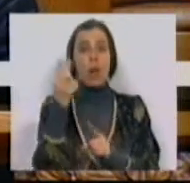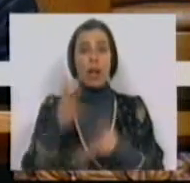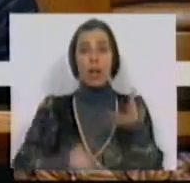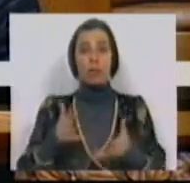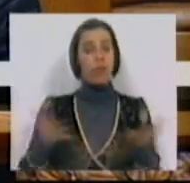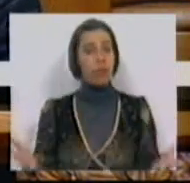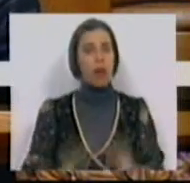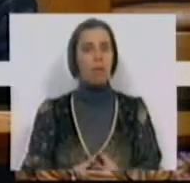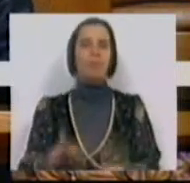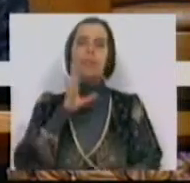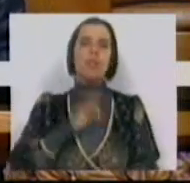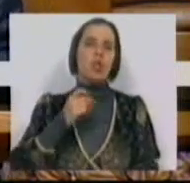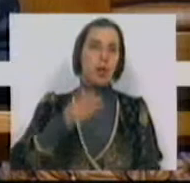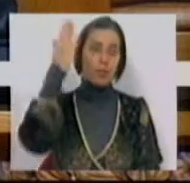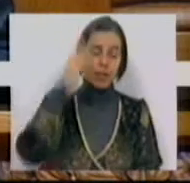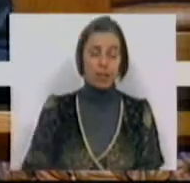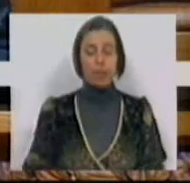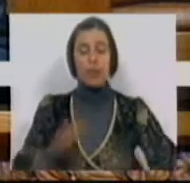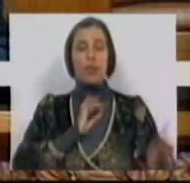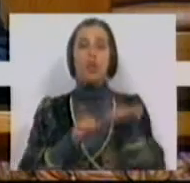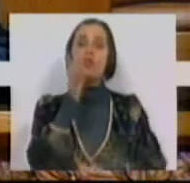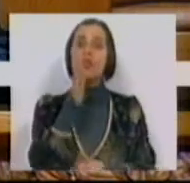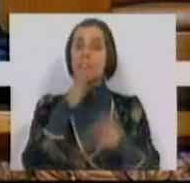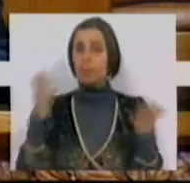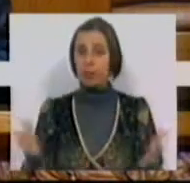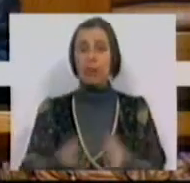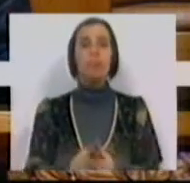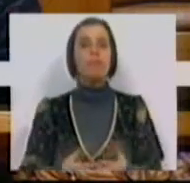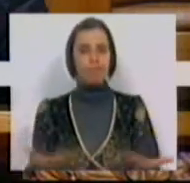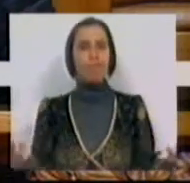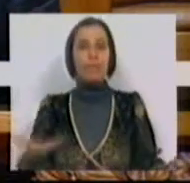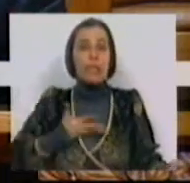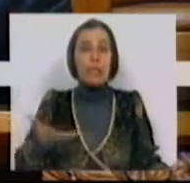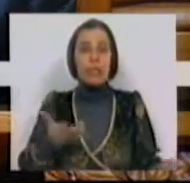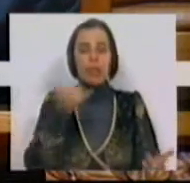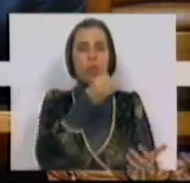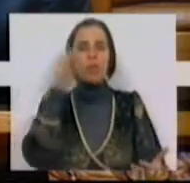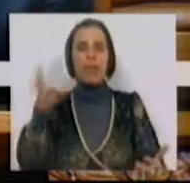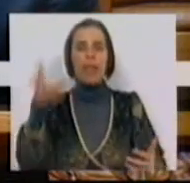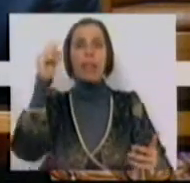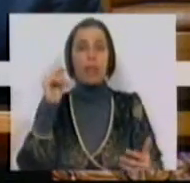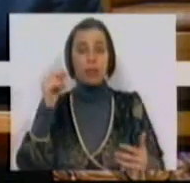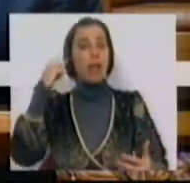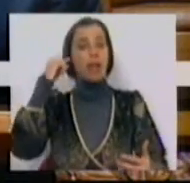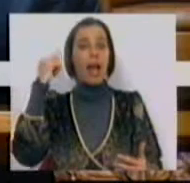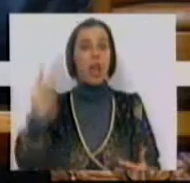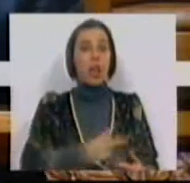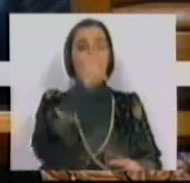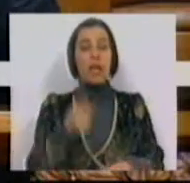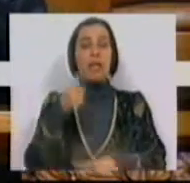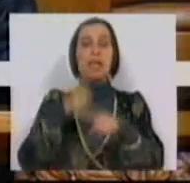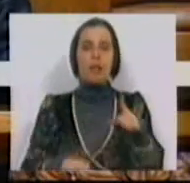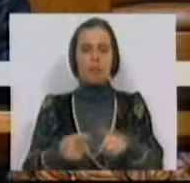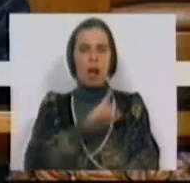industrial. Sra. Presidente, Srs. e Srs. Deputados, estamos em dezembro de 2013. Passaram dois anos e meio